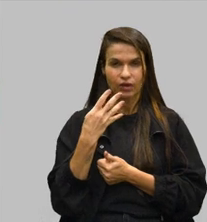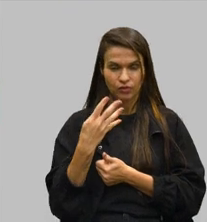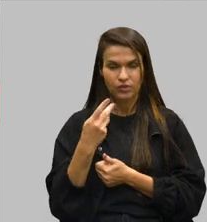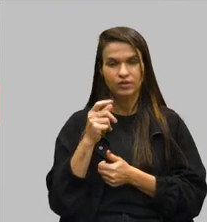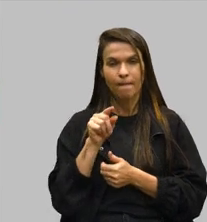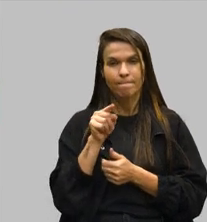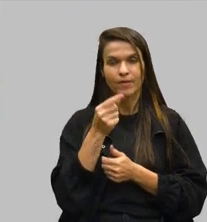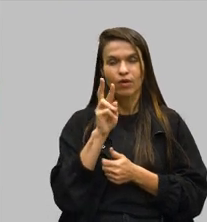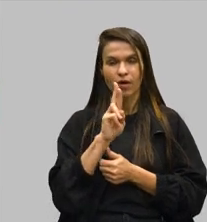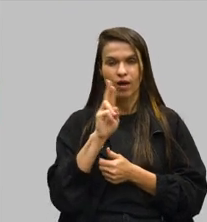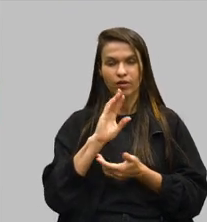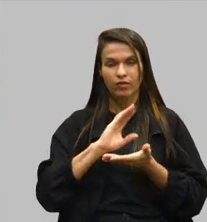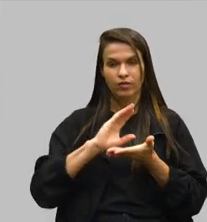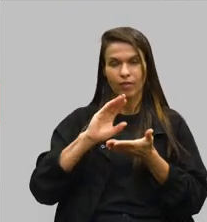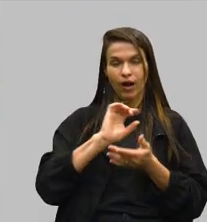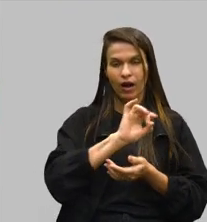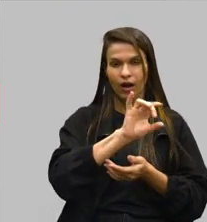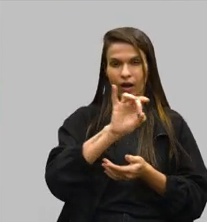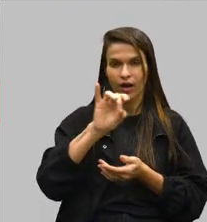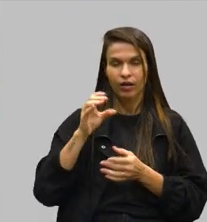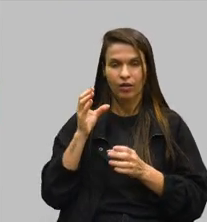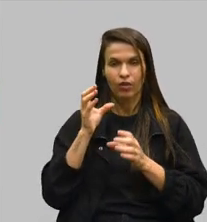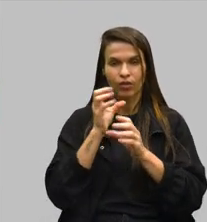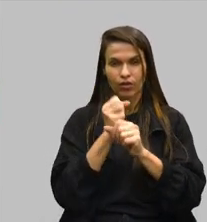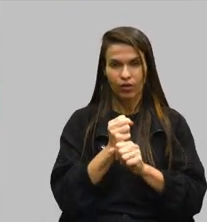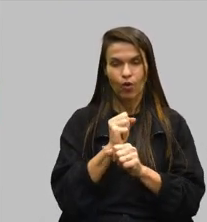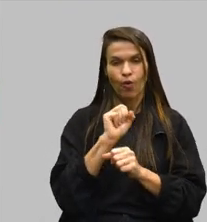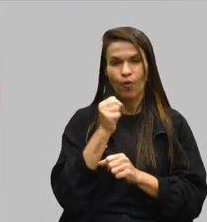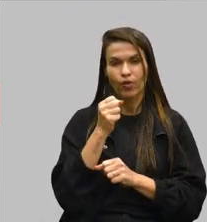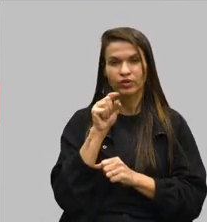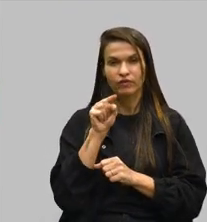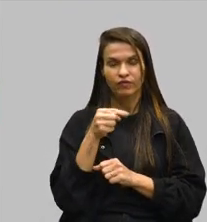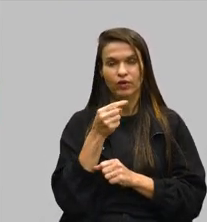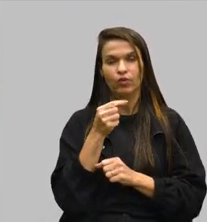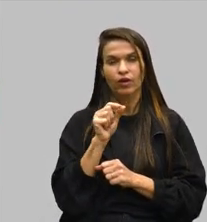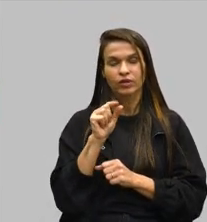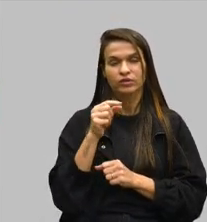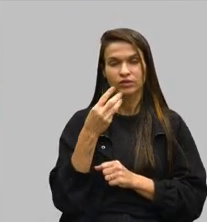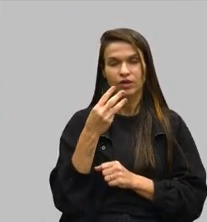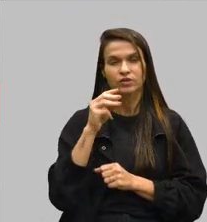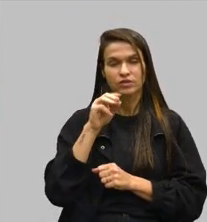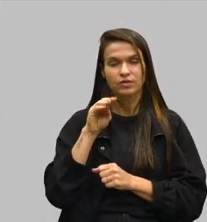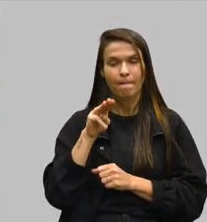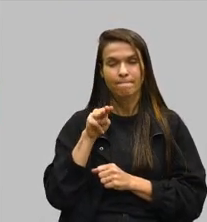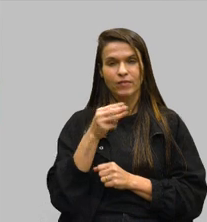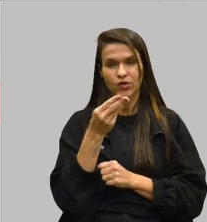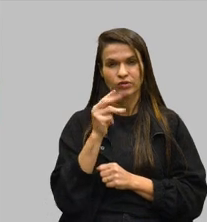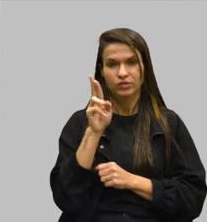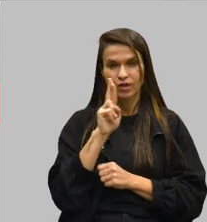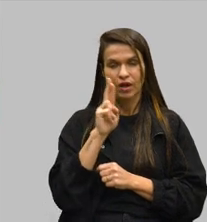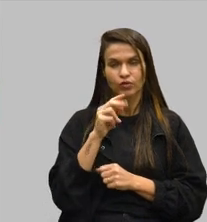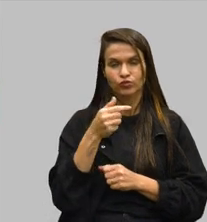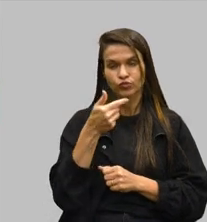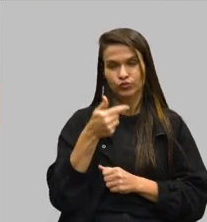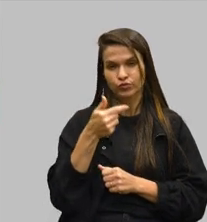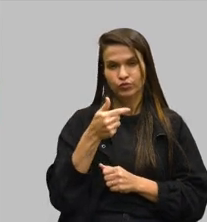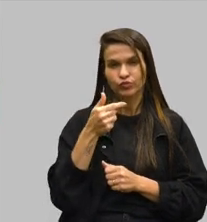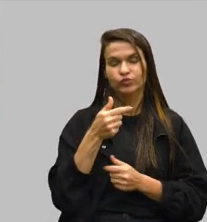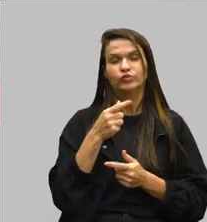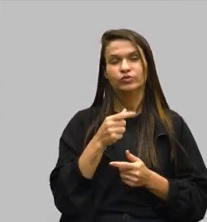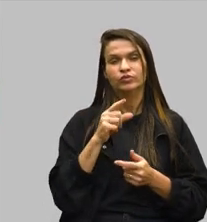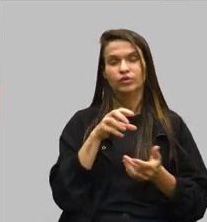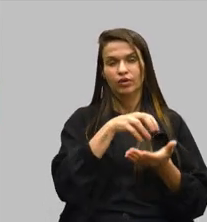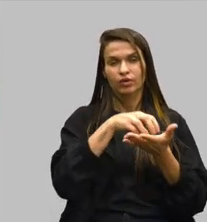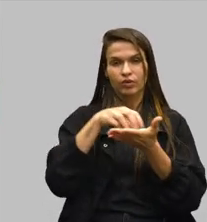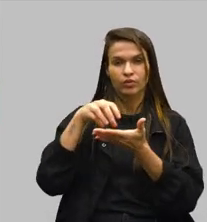.000 repassados para cada um, totalizando em mais de R$ 8,3 milhões. No segundo ciclo, 56 municípios com rede sócio